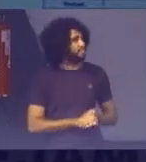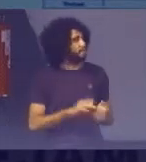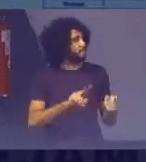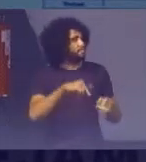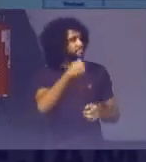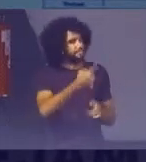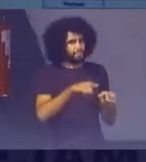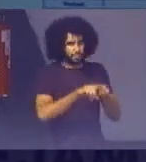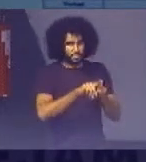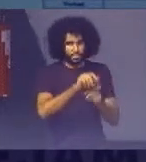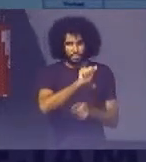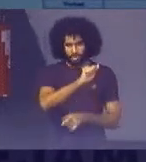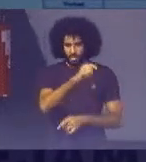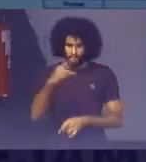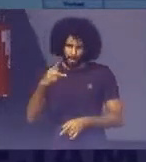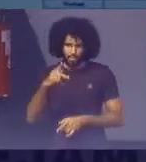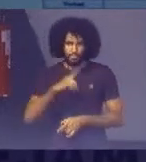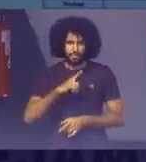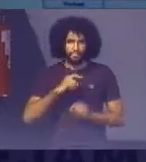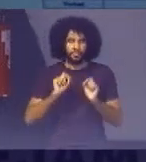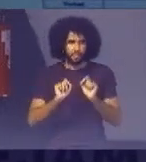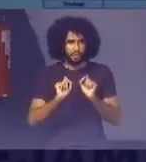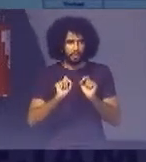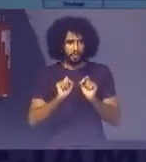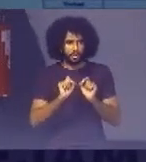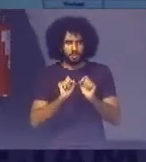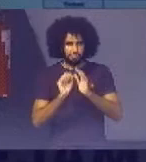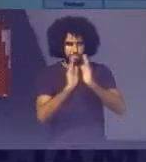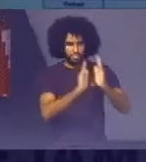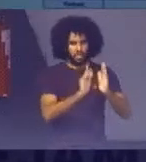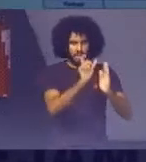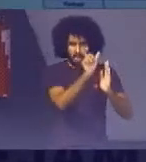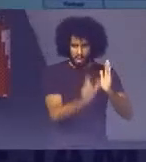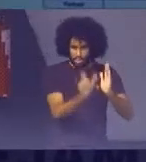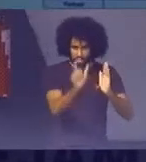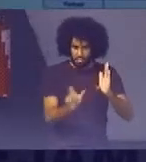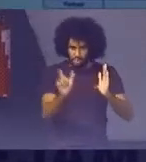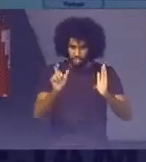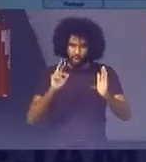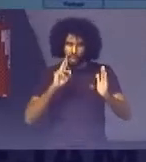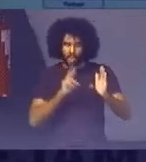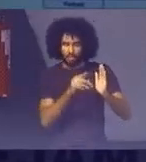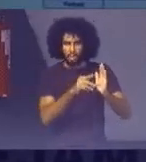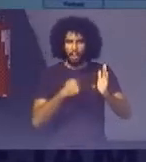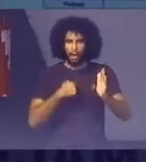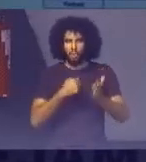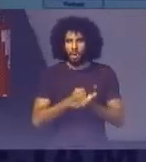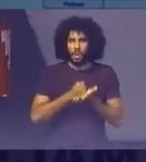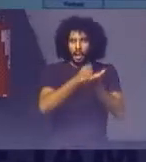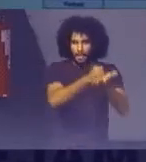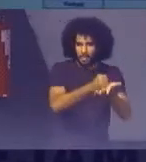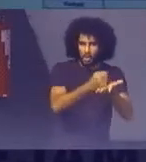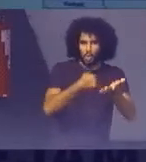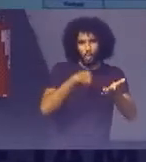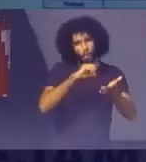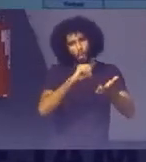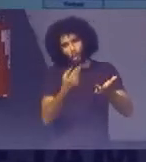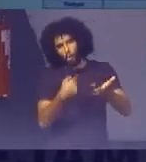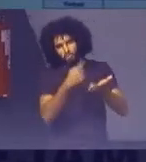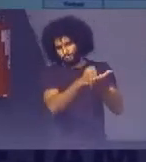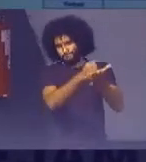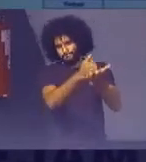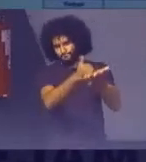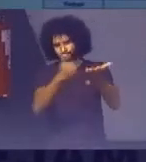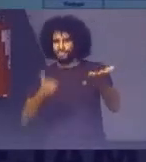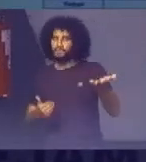Nesse aplicativo A gente tem Uma parte Que as pessoas Podem dizer Apoio Aquele positivo Não apoio Então nós